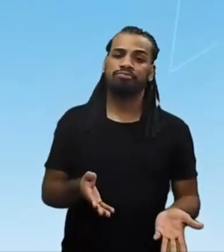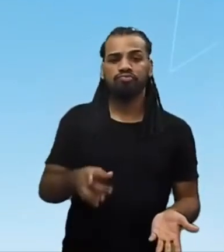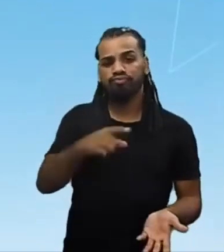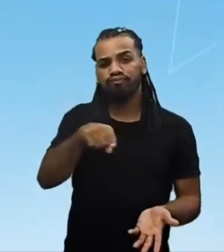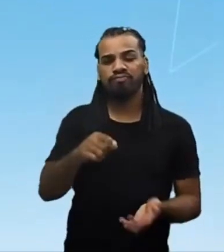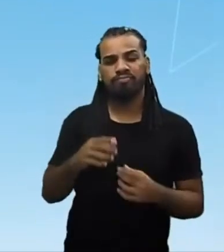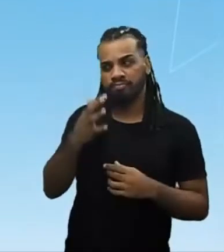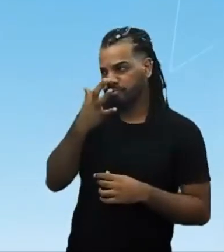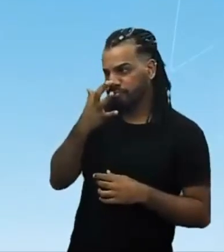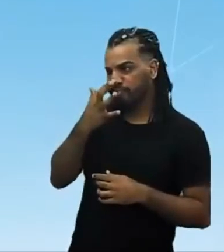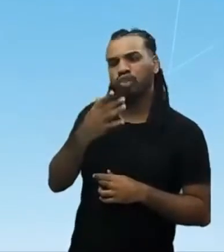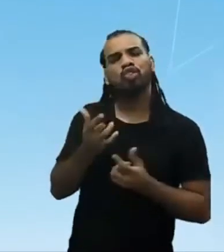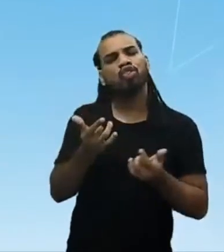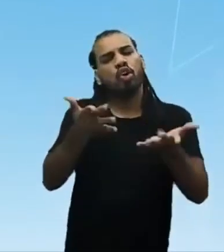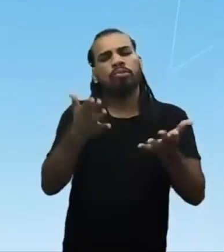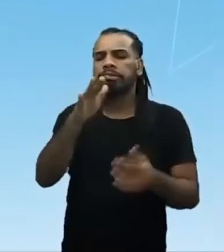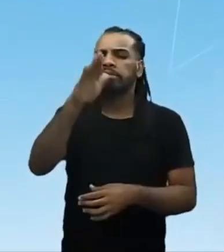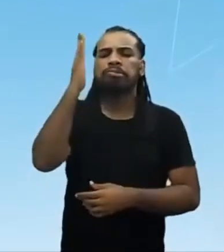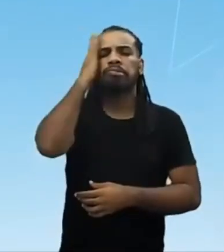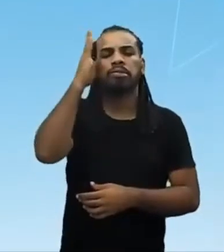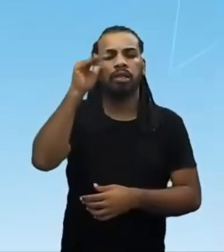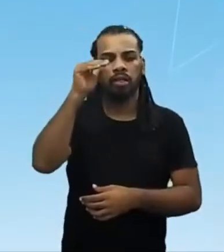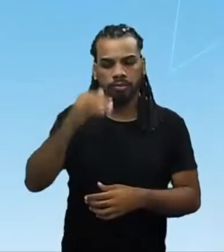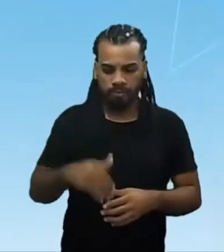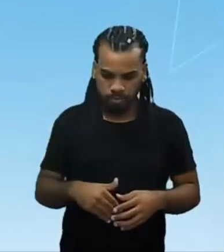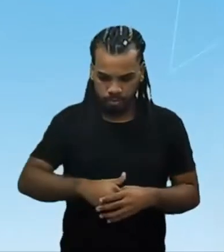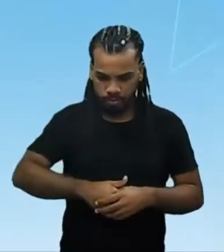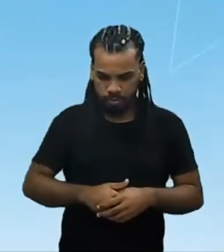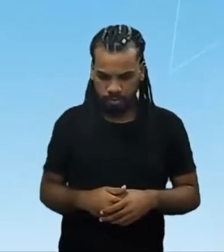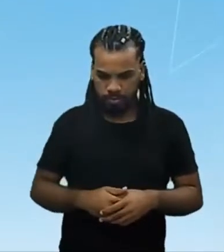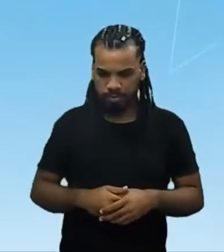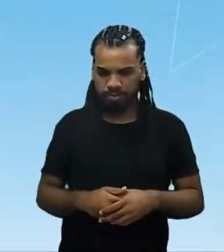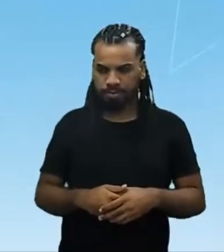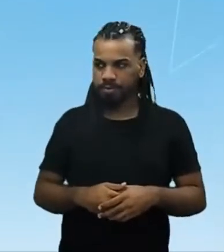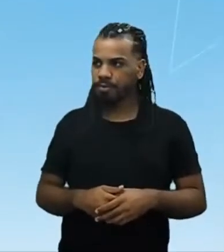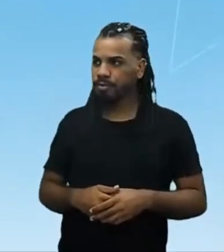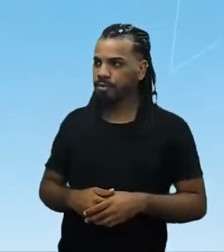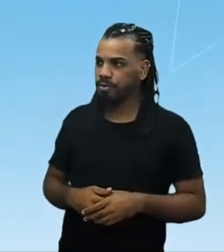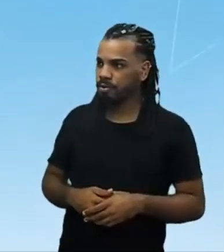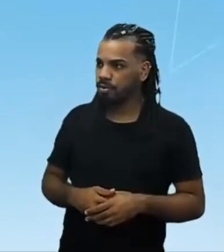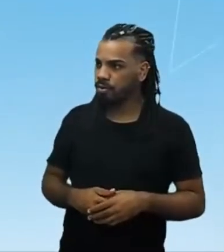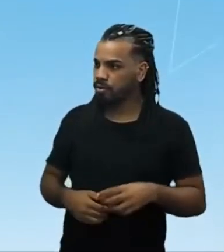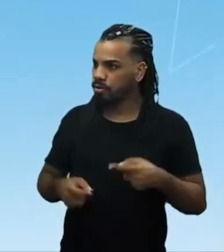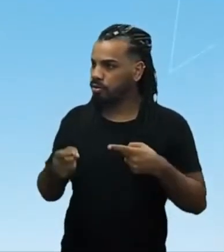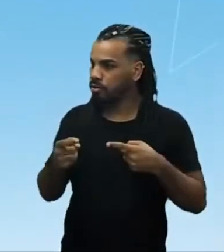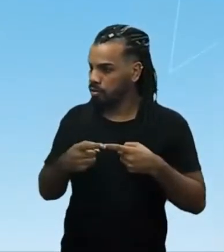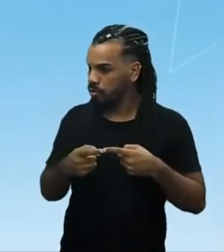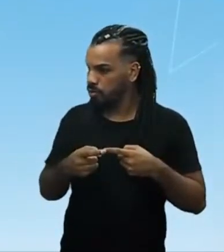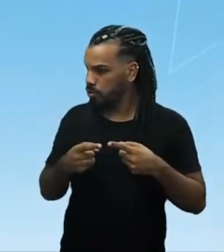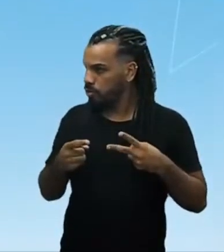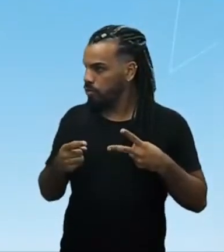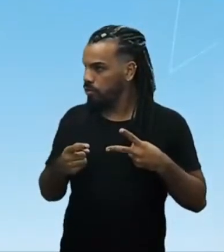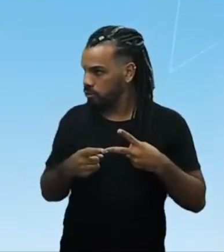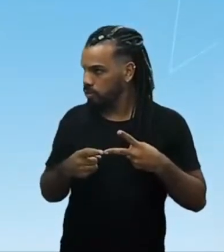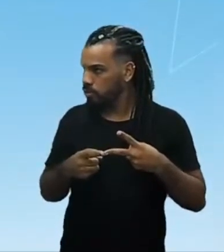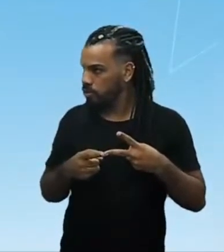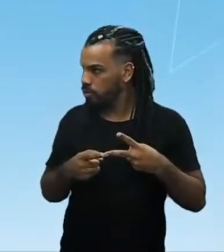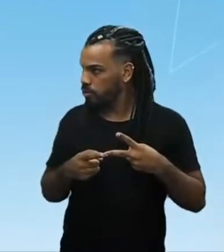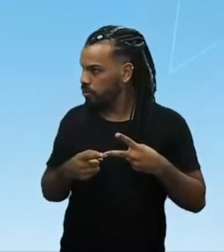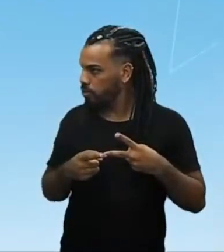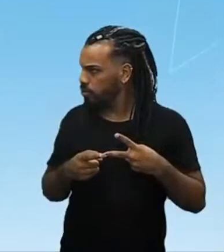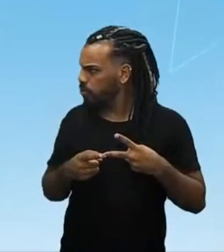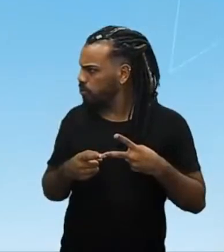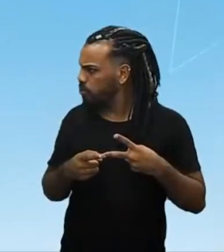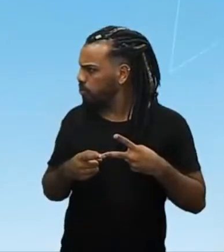você saber. Tá bem? Curacas e Mita. Você tem aqui do lado o que